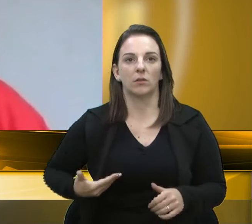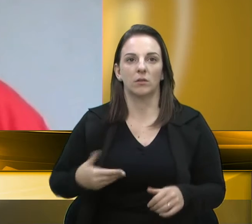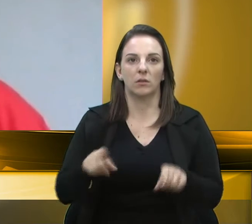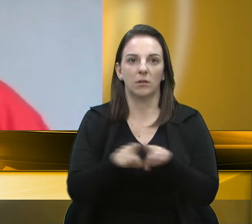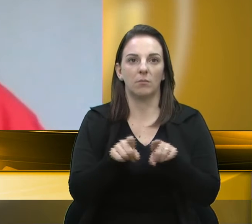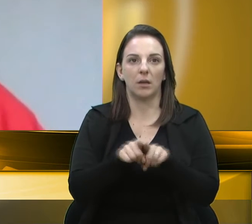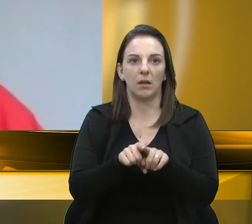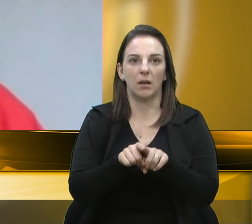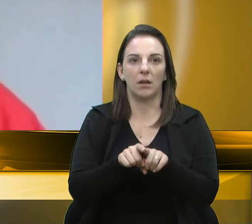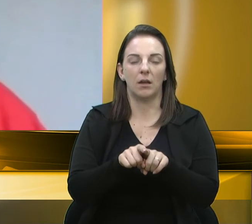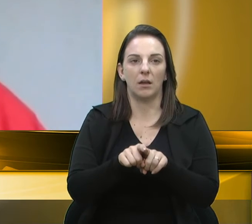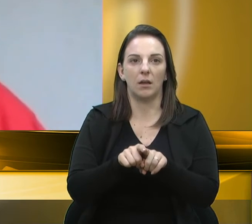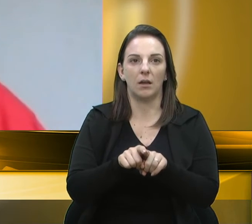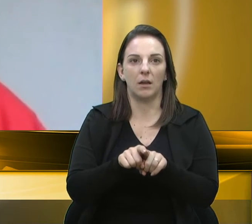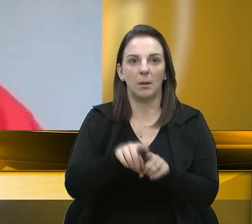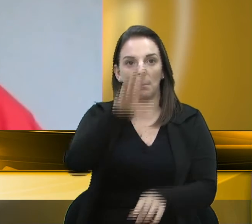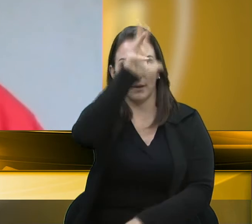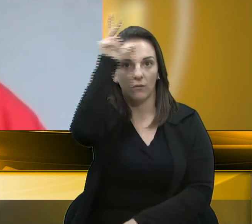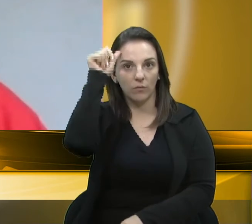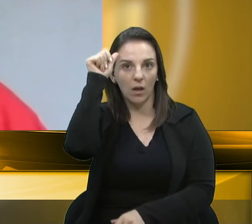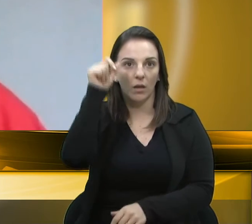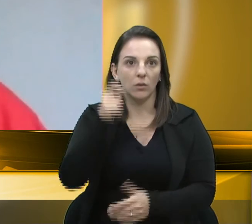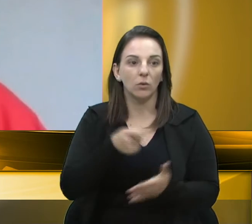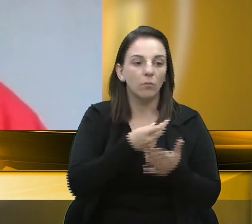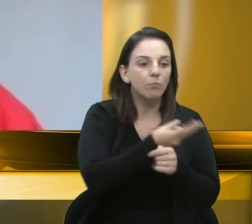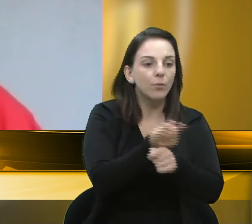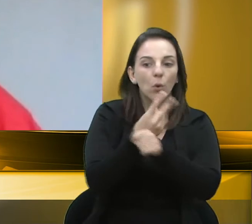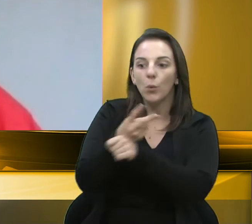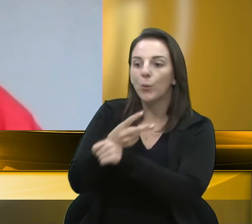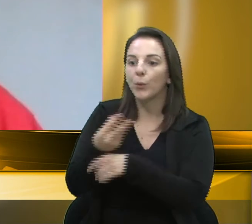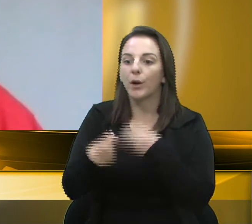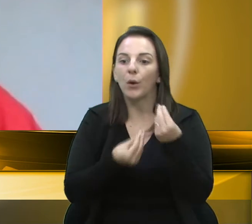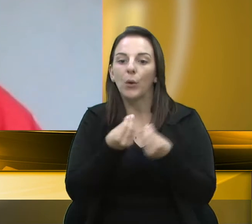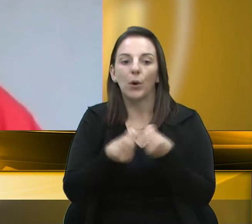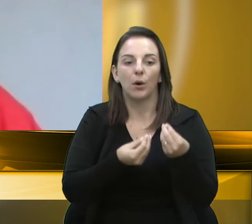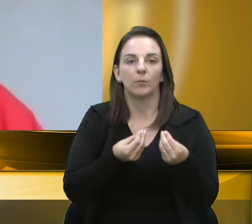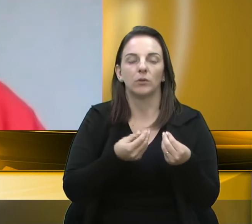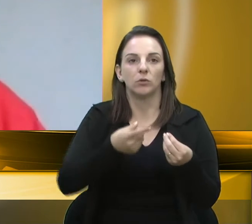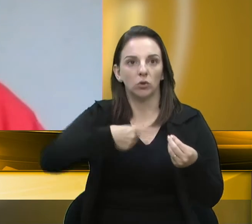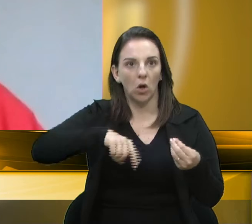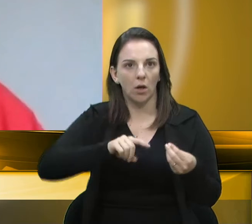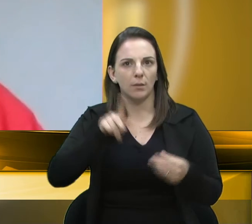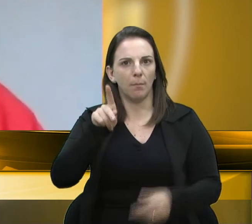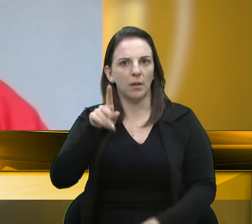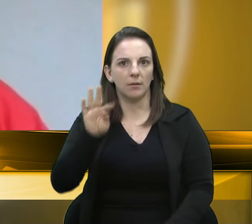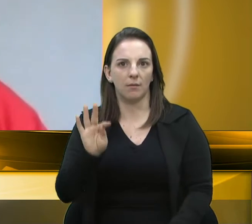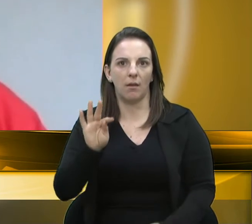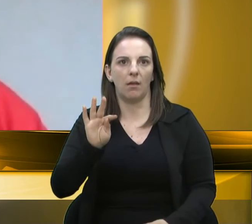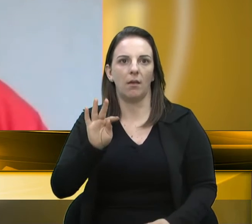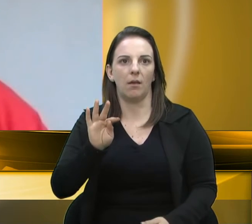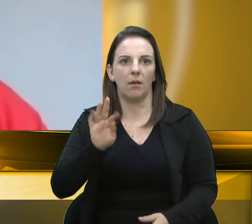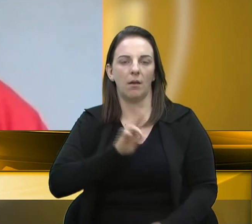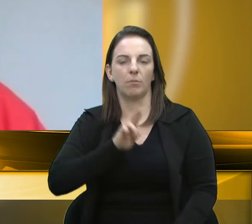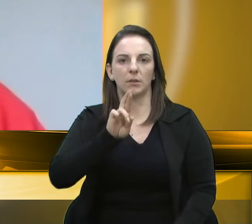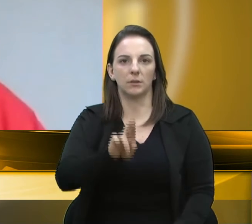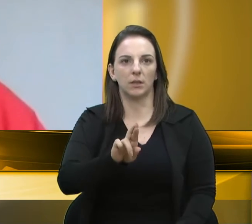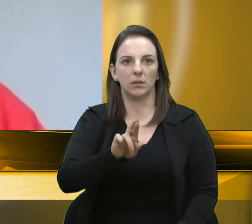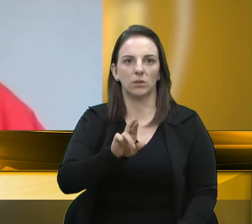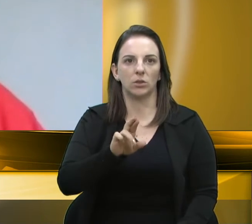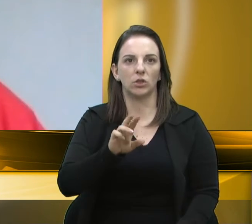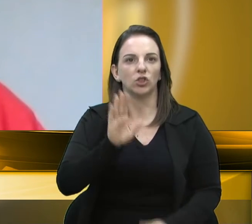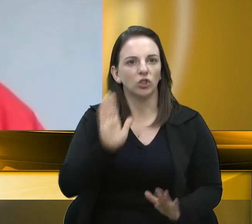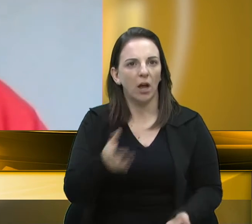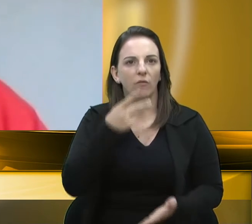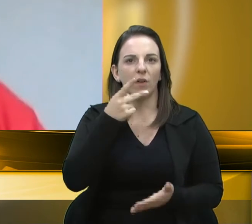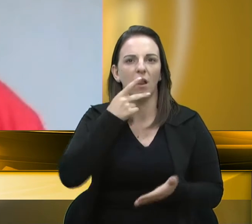alternativa. Nós, da bancada do PT, com a responsabilidade que temos, já falamos várias vezes. E eu espero que, havendo vacina no mercado, que o